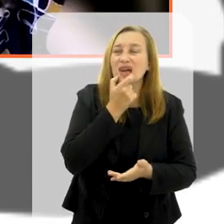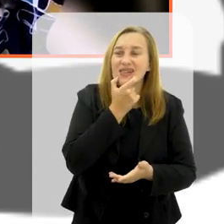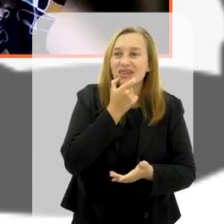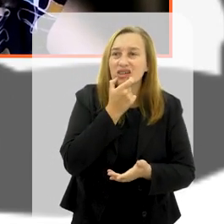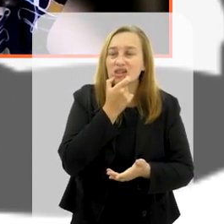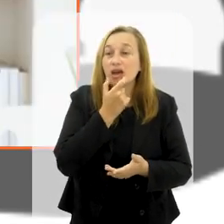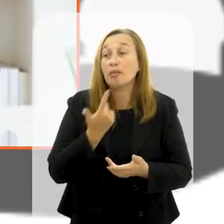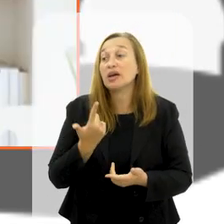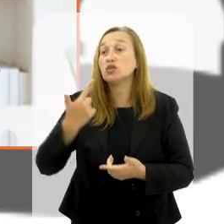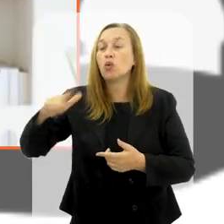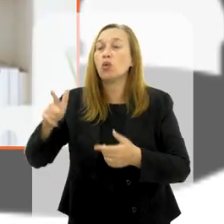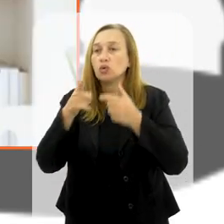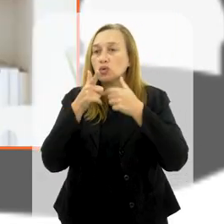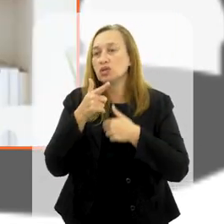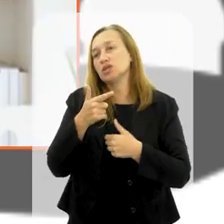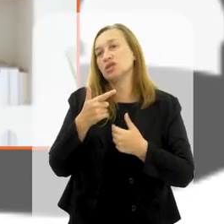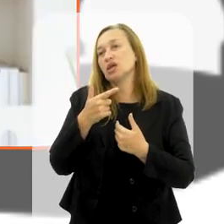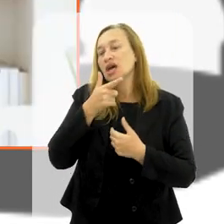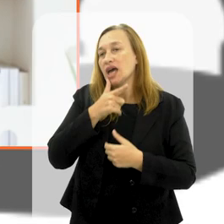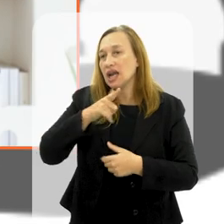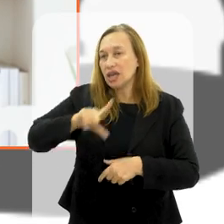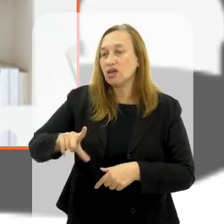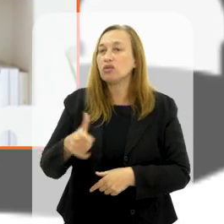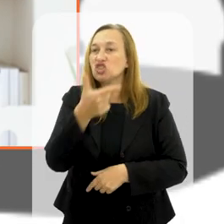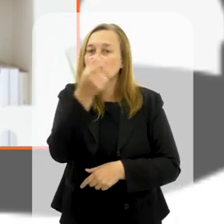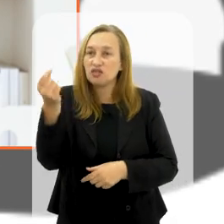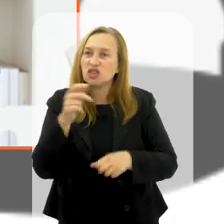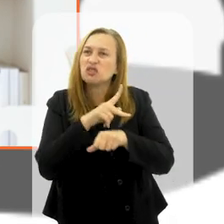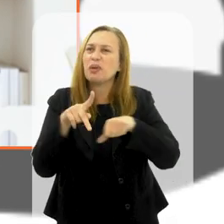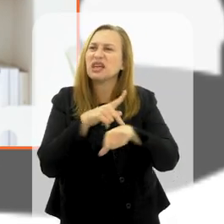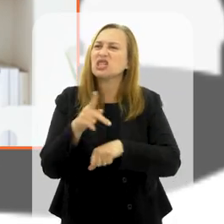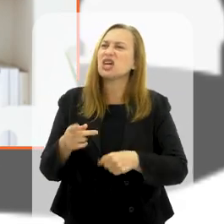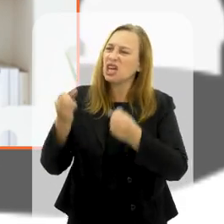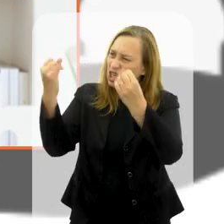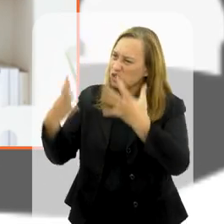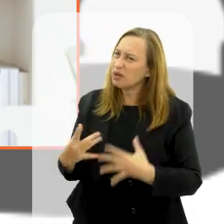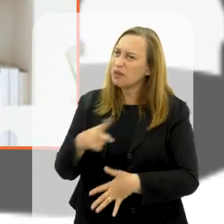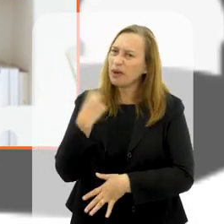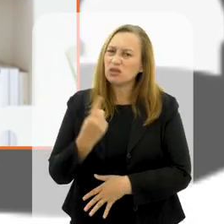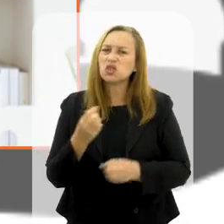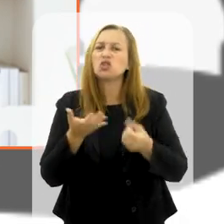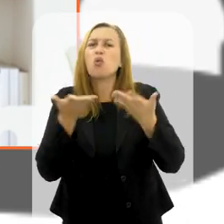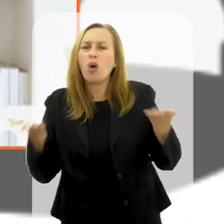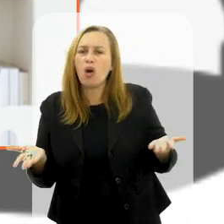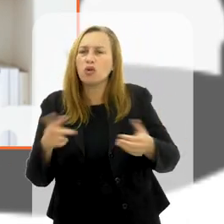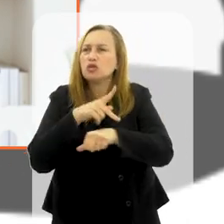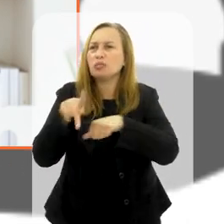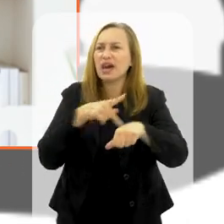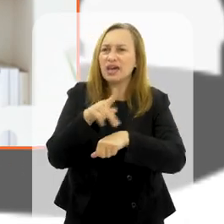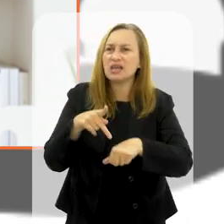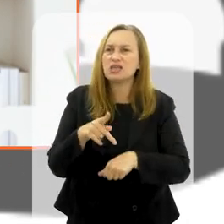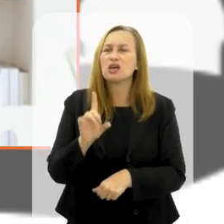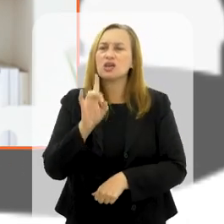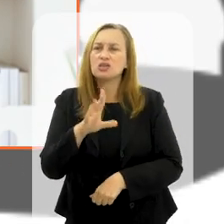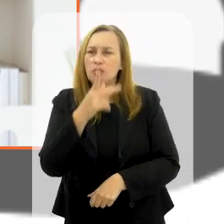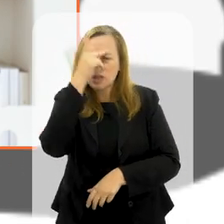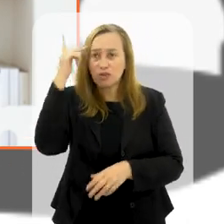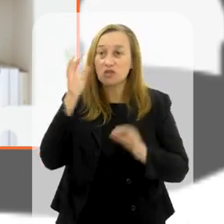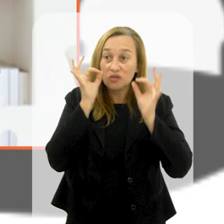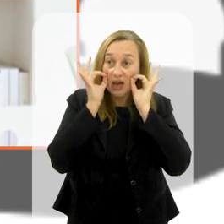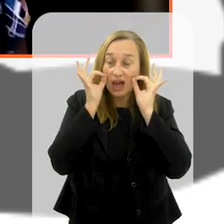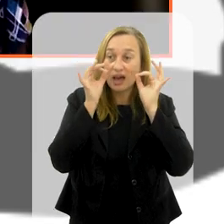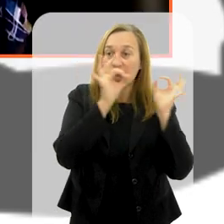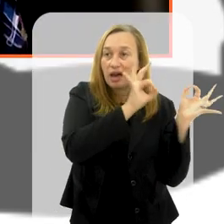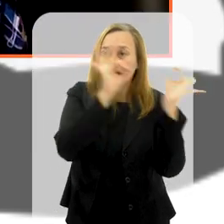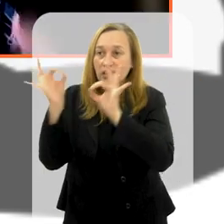inglês, mas para os outros idiomas dos outros 20 países. Fala para a gente, rapidamente, quais são os países, só para o